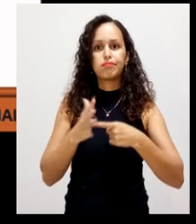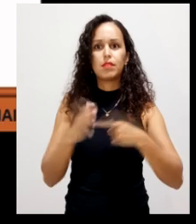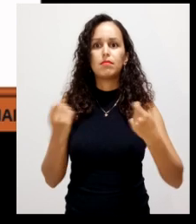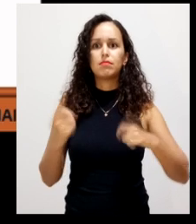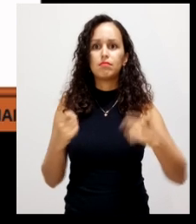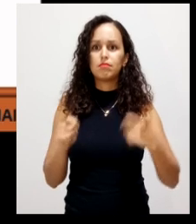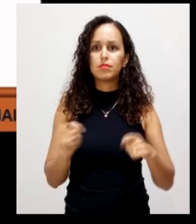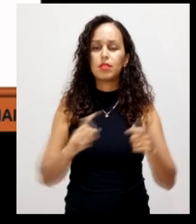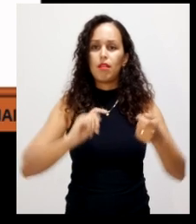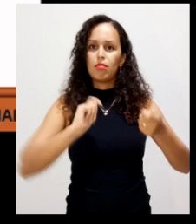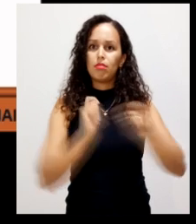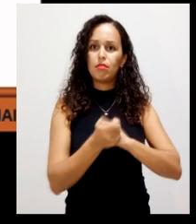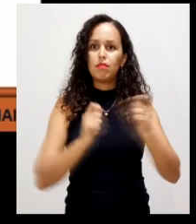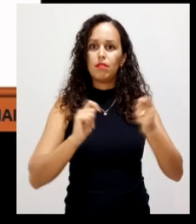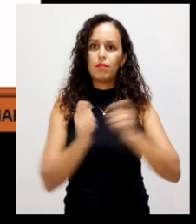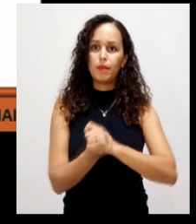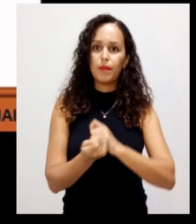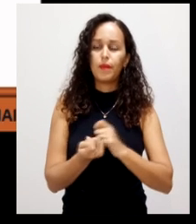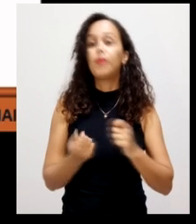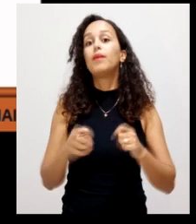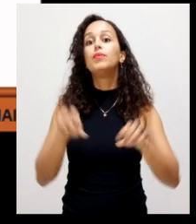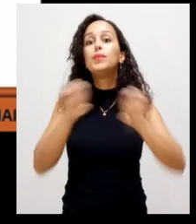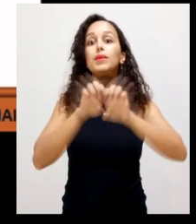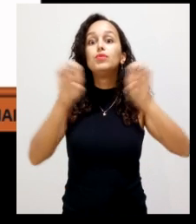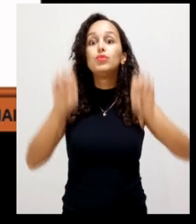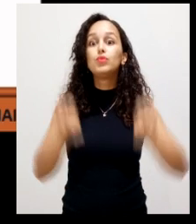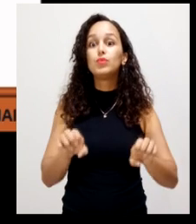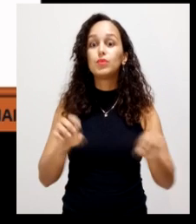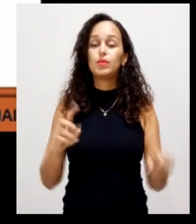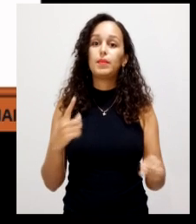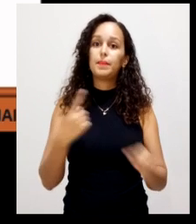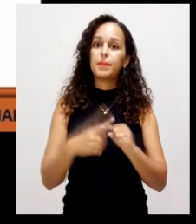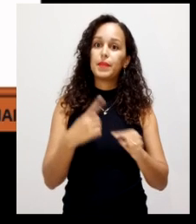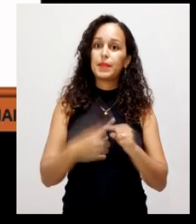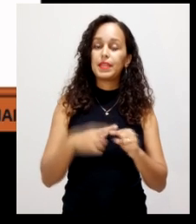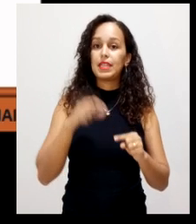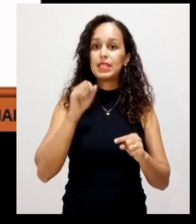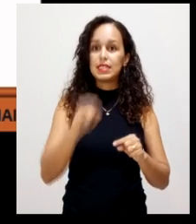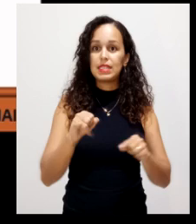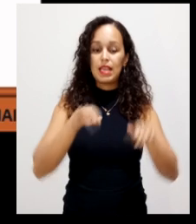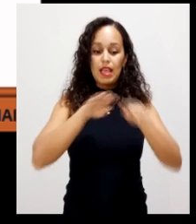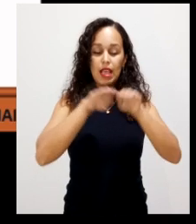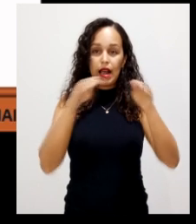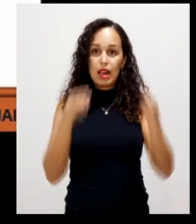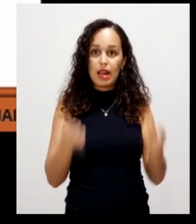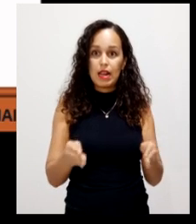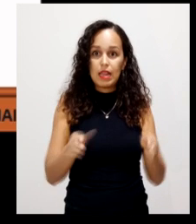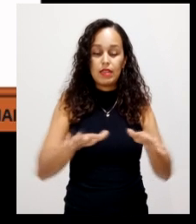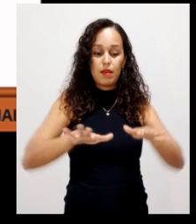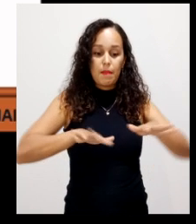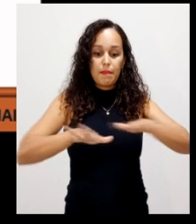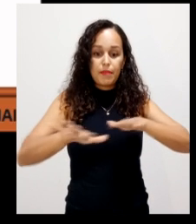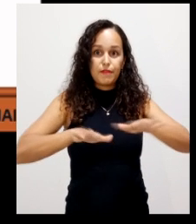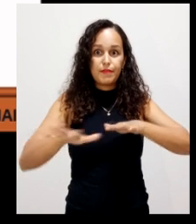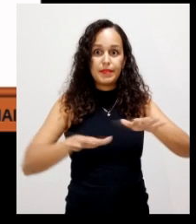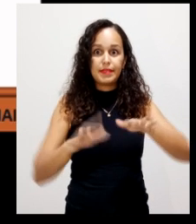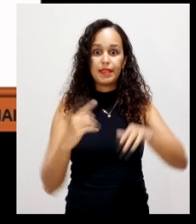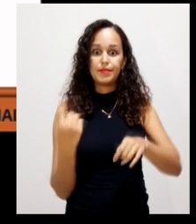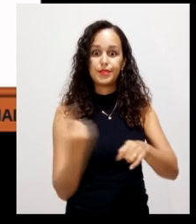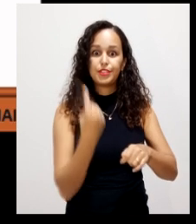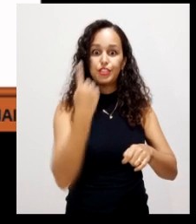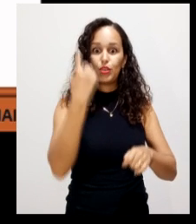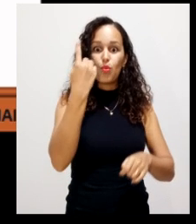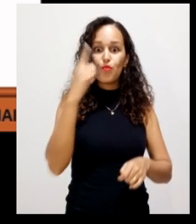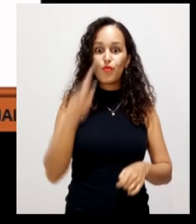sua estrutura física. Ele não vai conseguir movimentar e manejar uma leira de 1,8 metros.